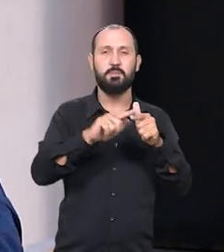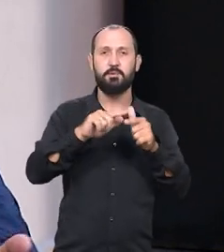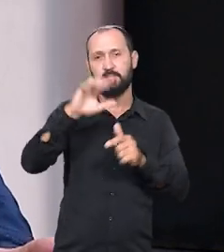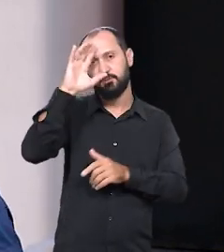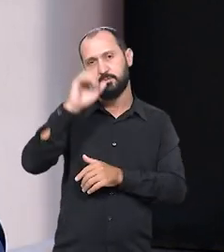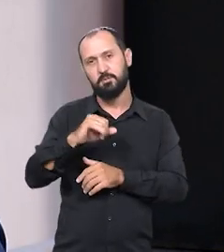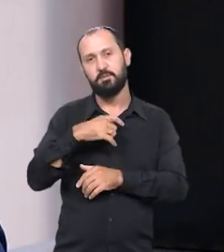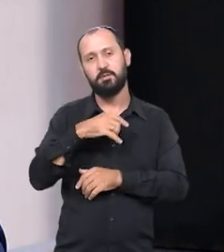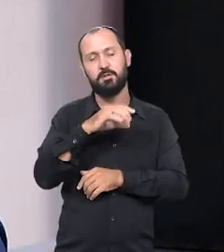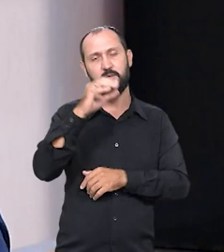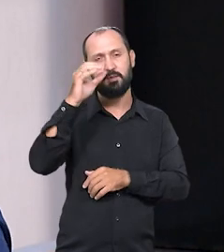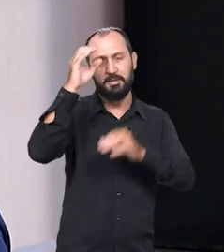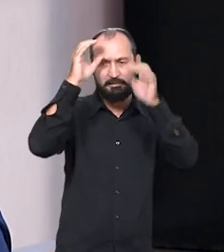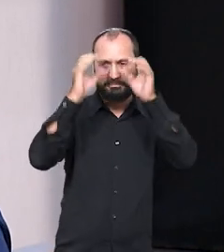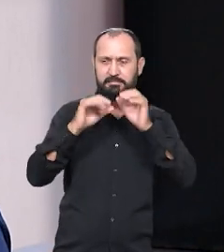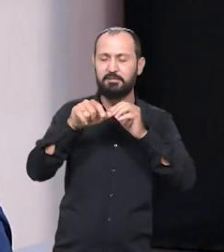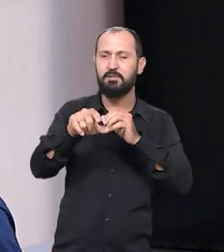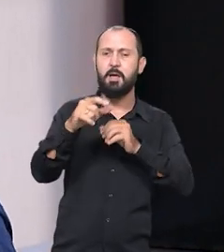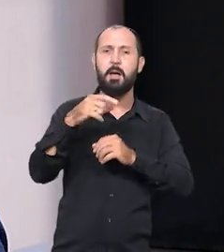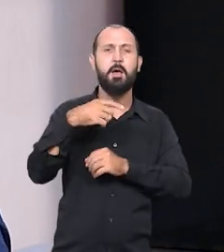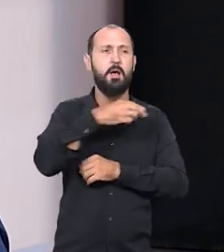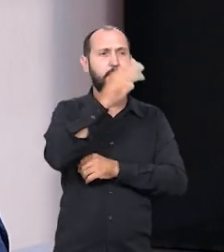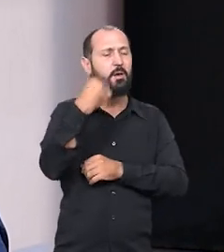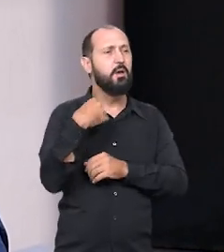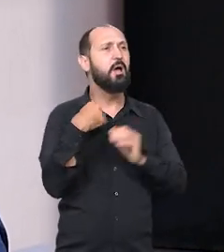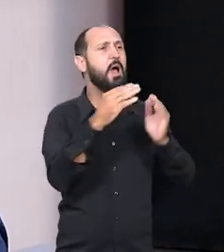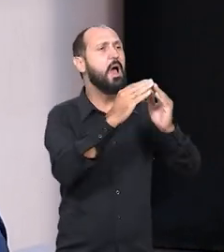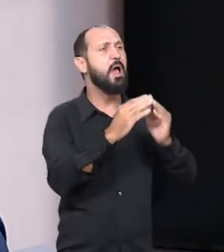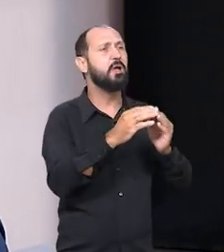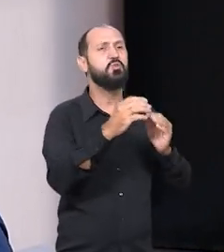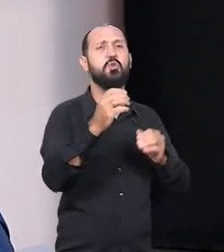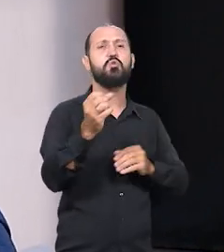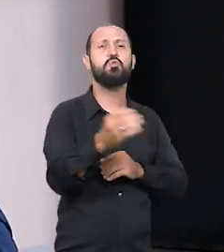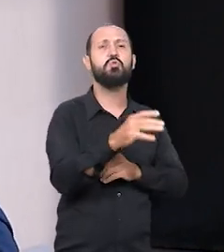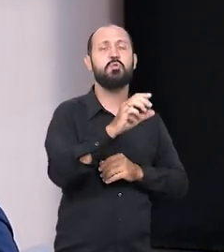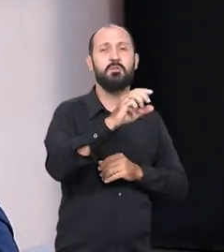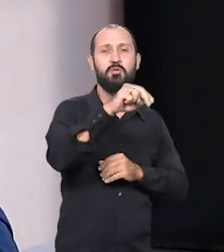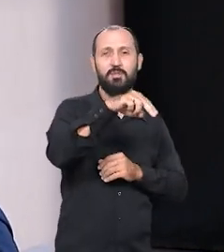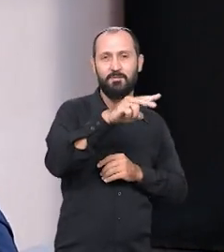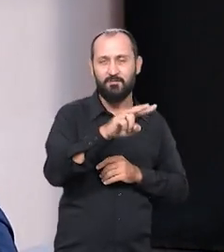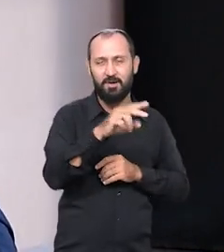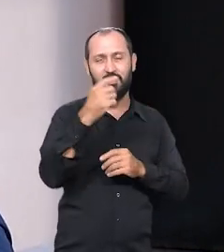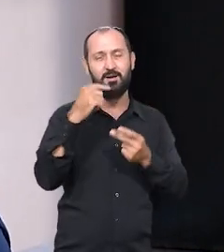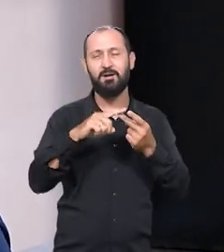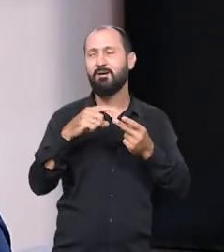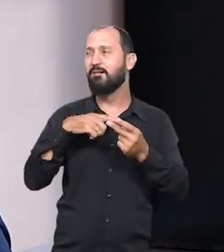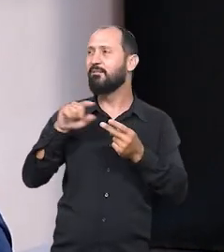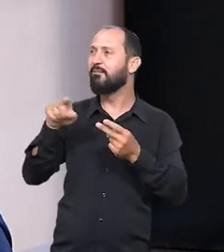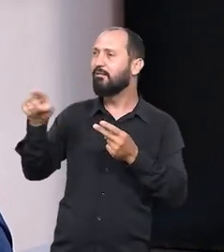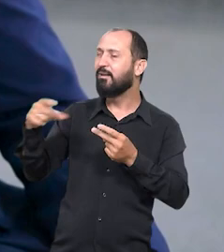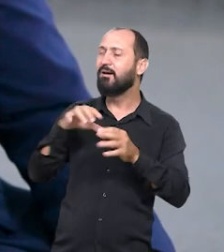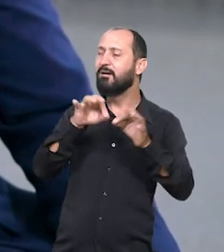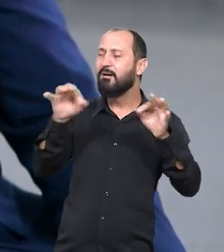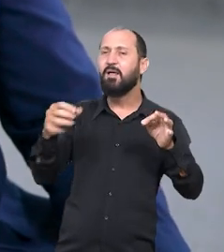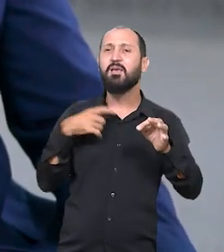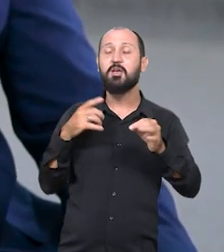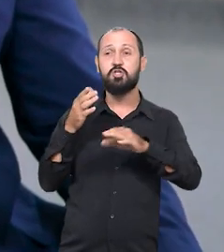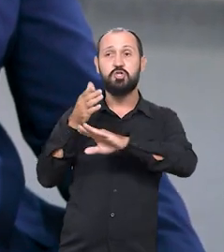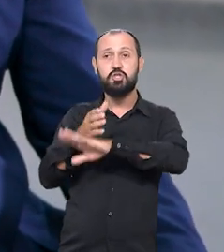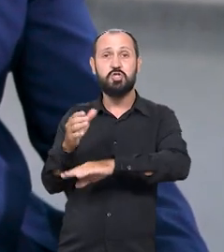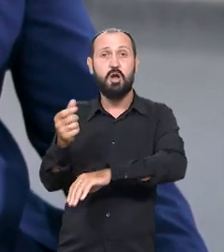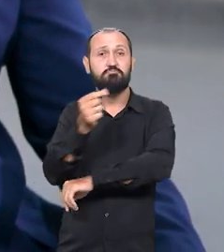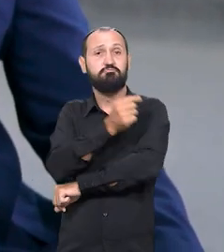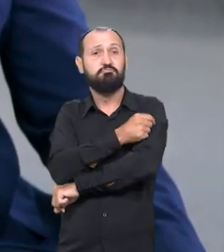cidadão, a dona Maria, que mora lá no Nova Lima, lá no Aero Rancho, ela não quer saber como que vai ser feito. Ela quer chegar no posto de saúde, ela quer chegar